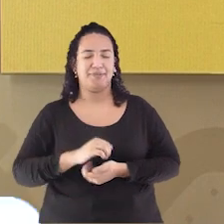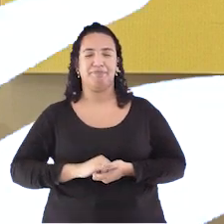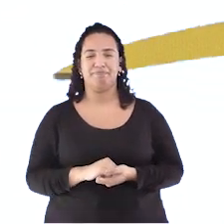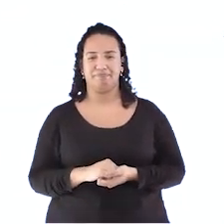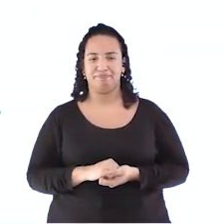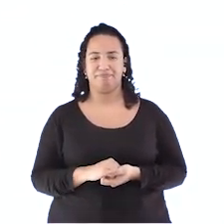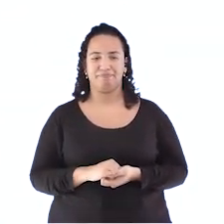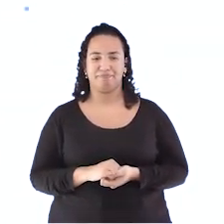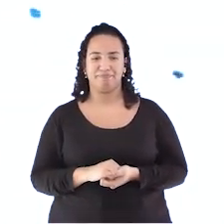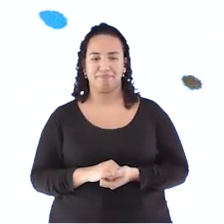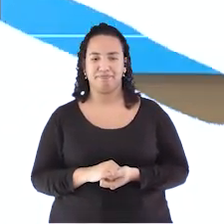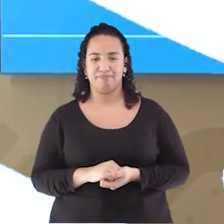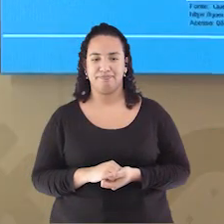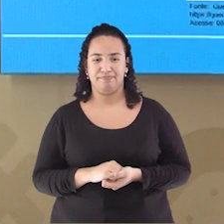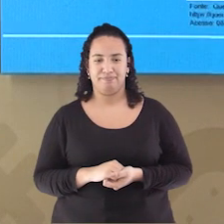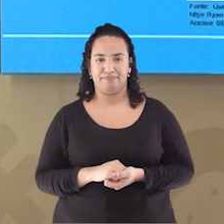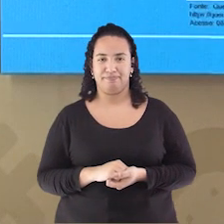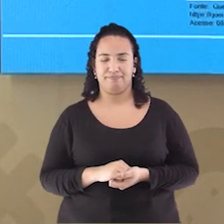comigo